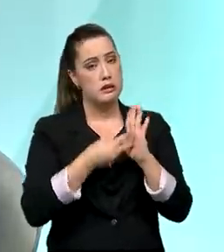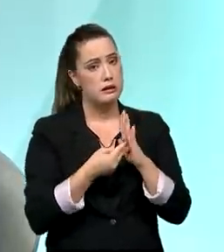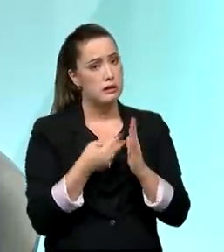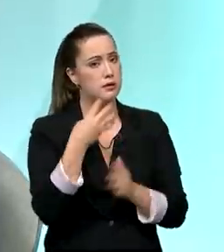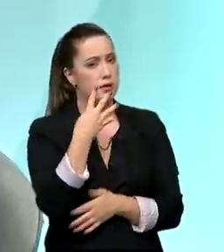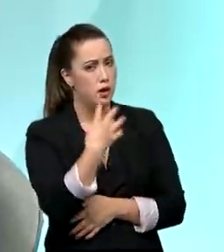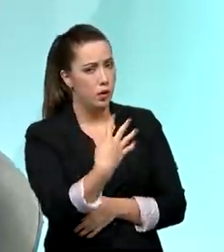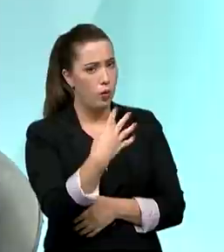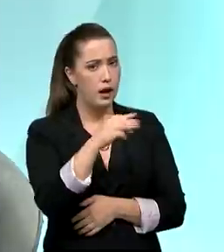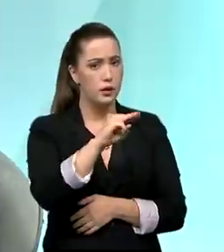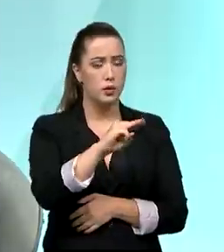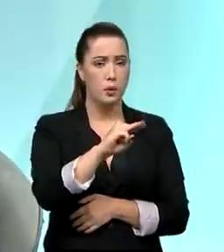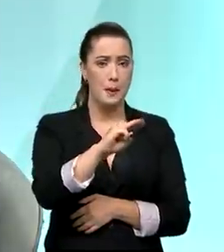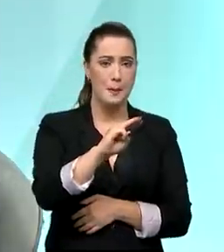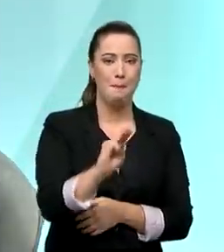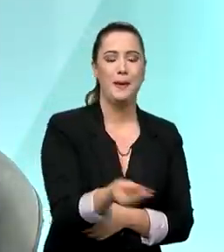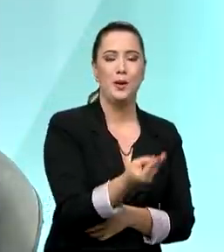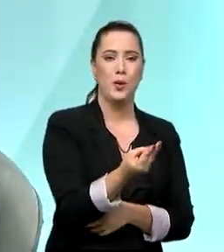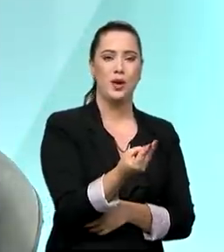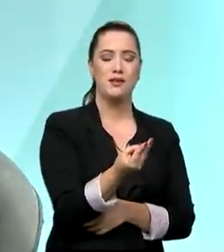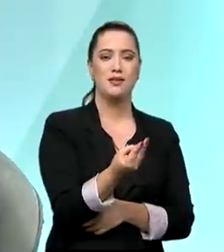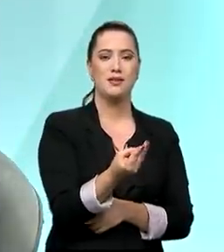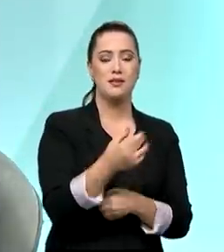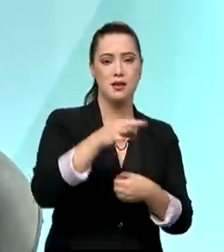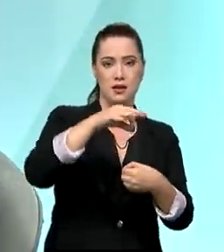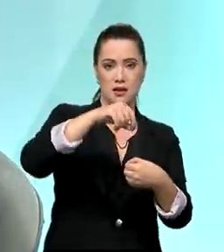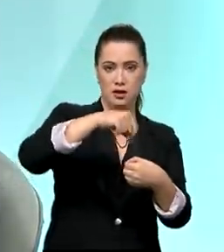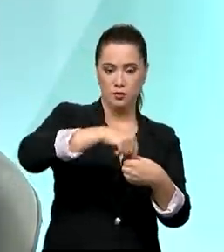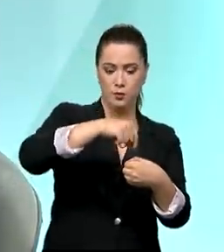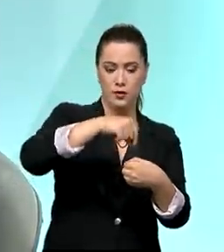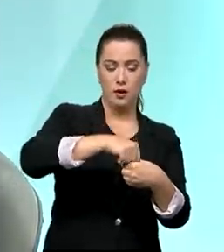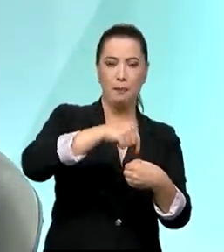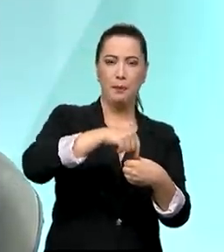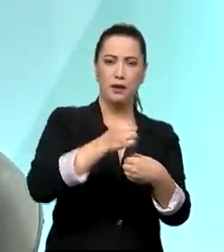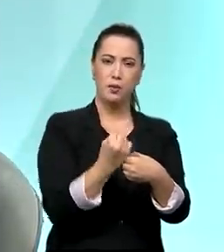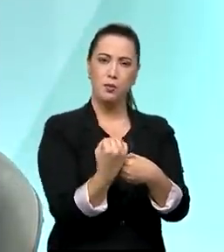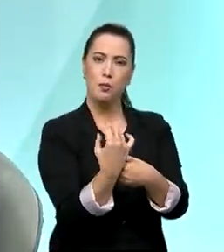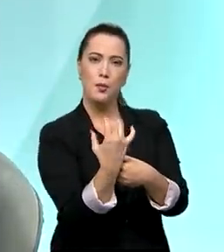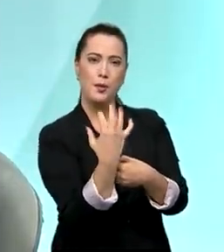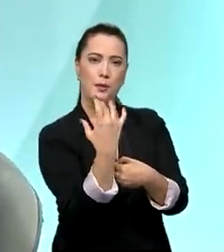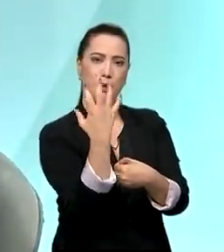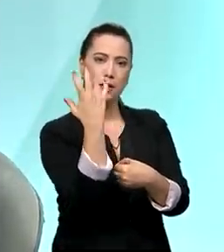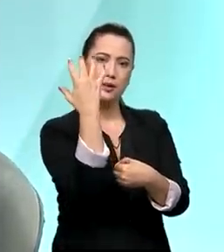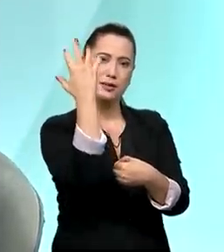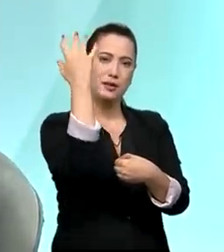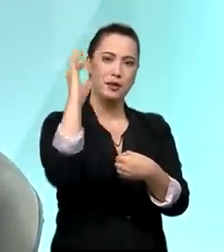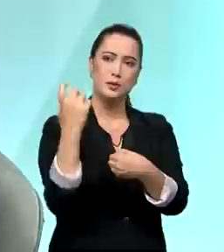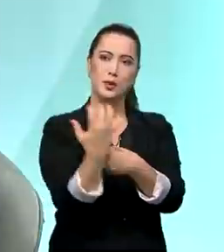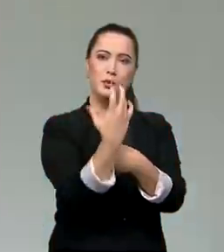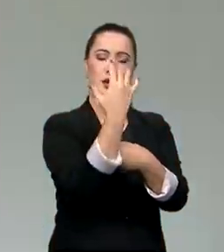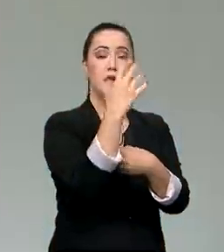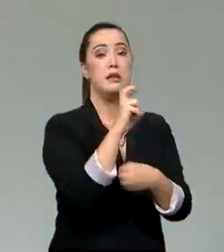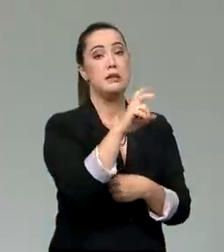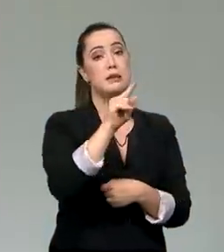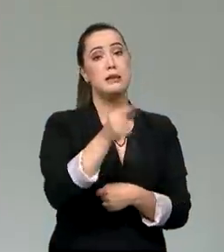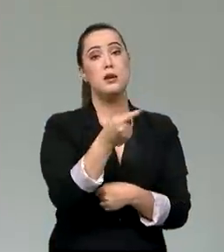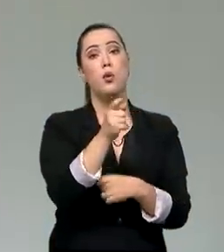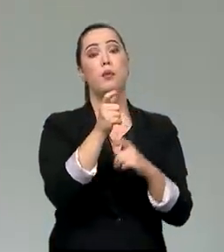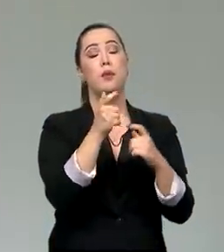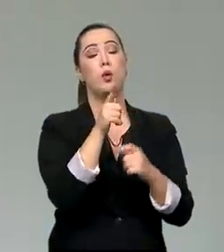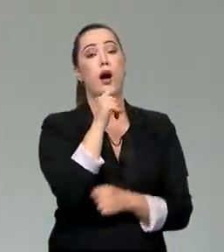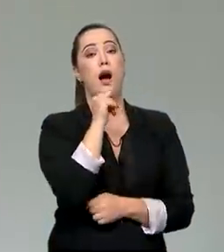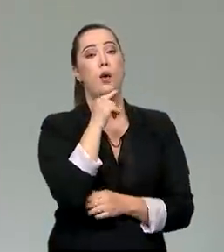de árvores a ser plantadas, 5 mil nascentes a serem recuperadas, e